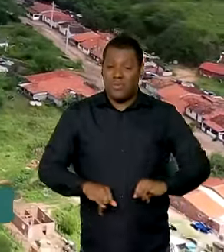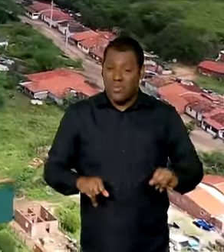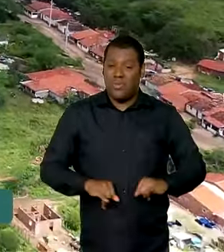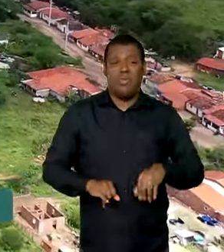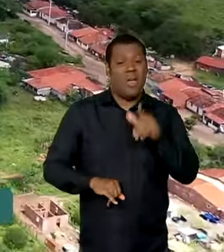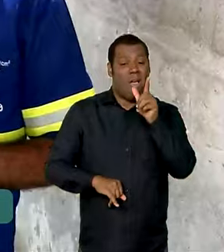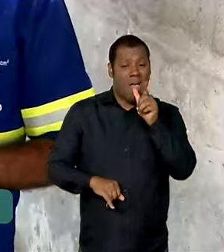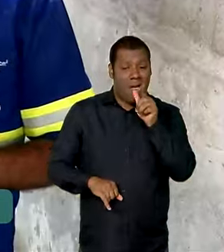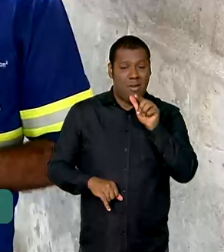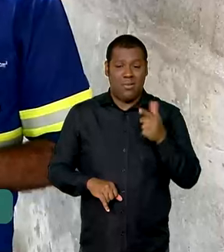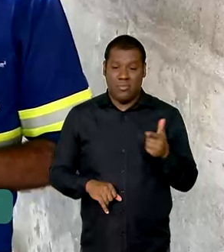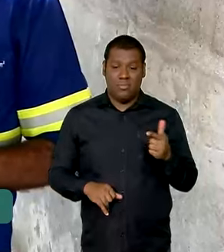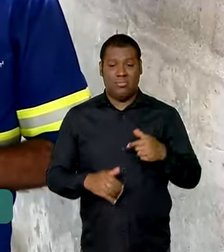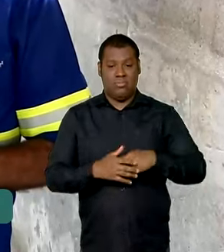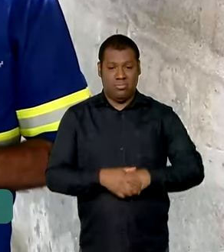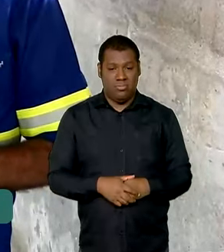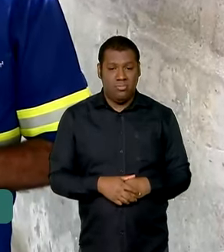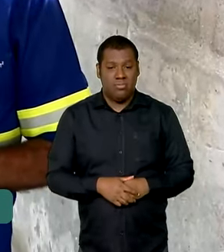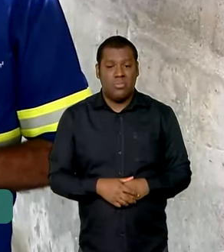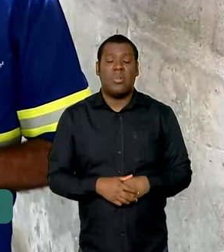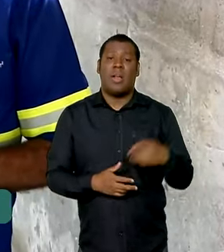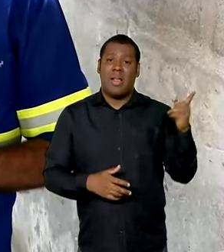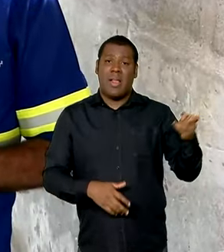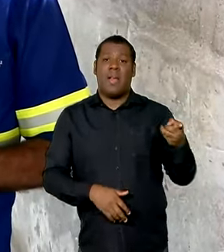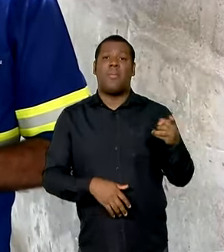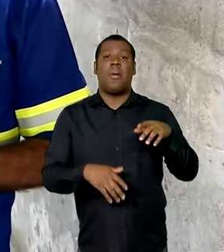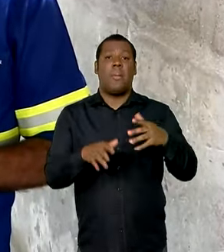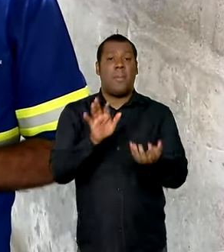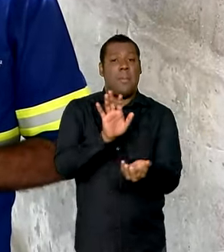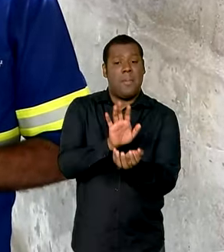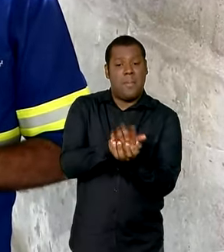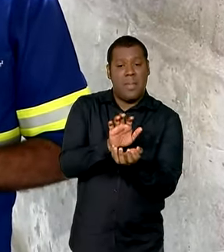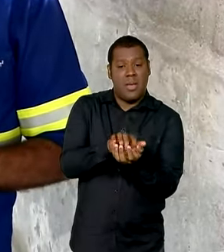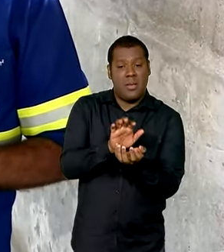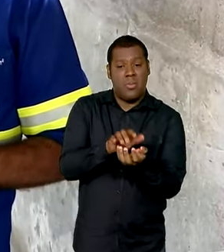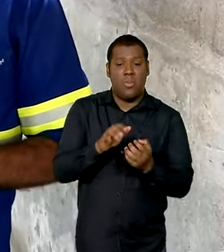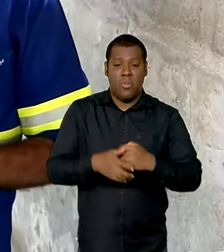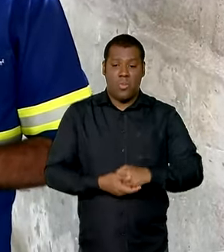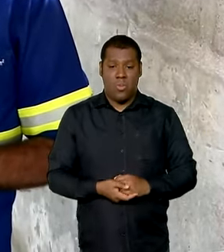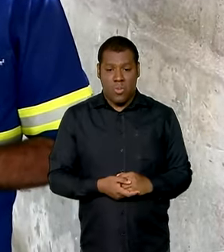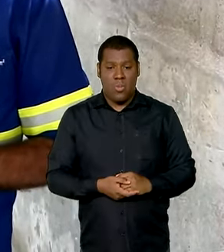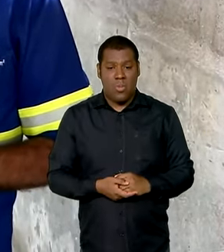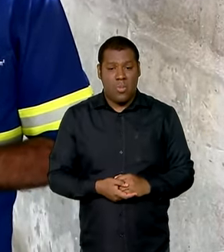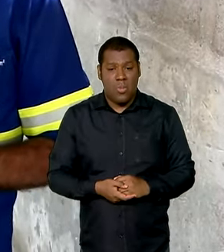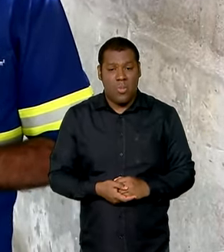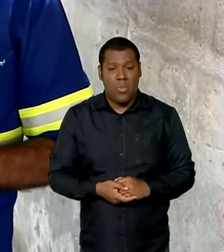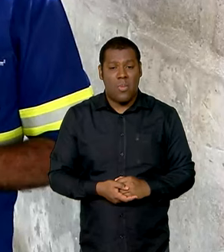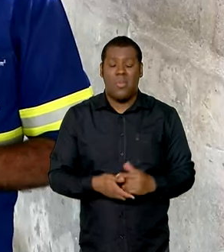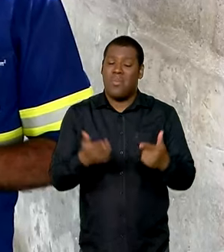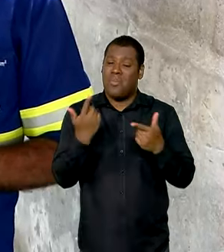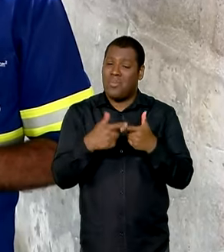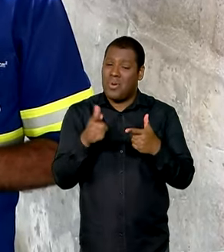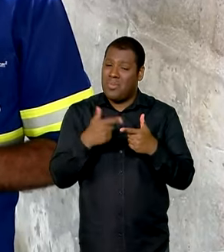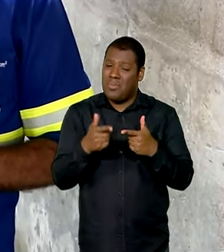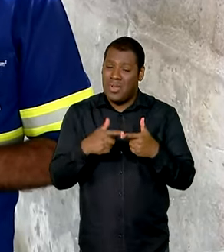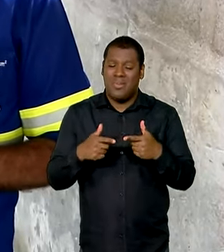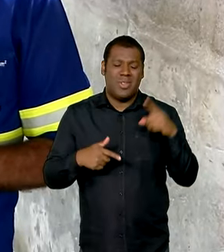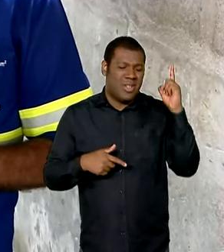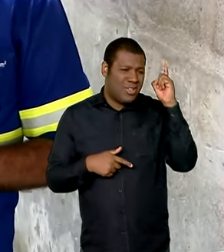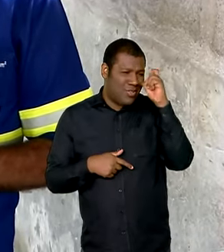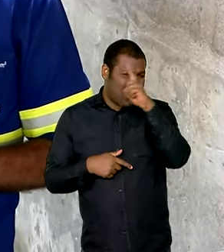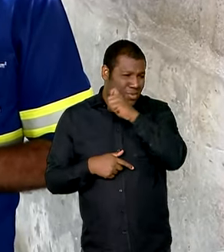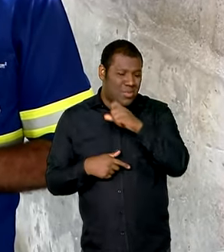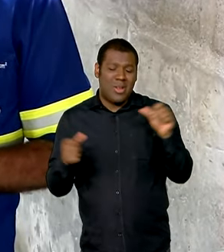país. O Agreste Pernambucano é hoje, talvez, o problema mais difícil de se